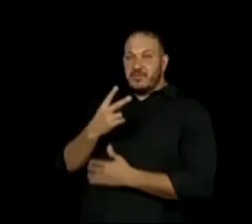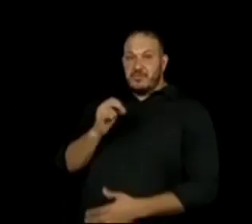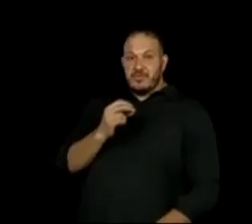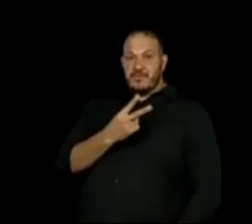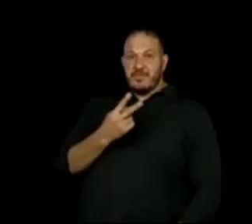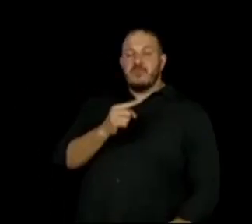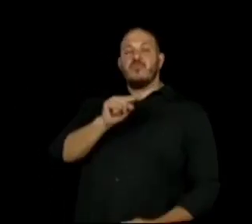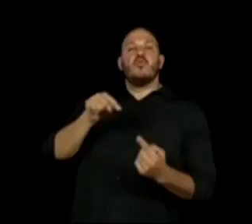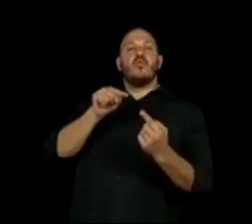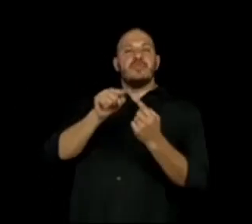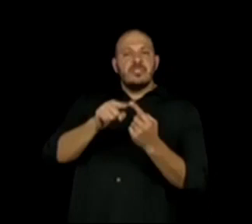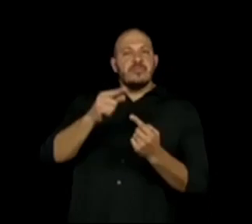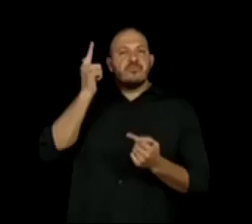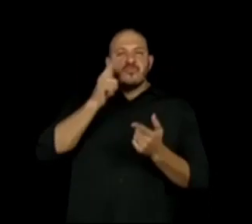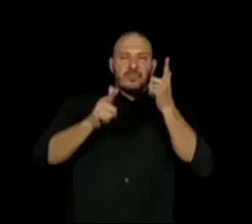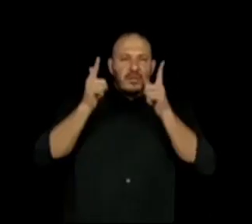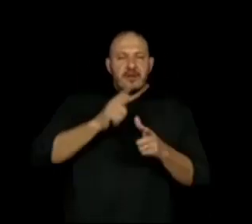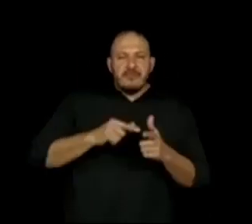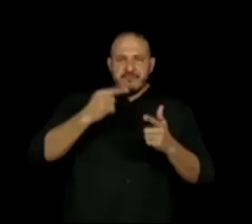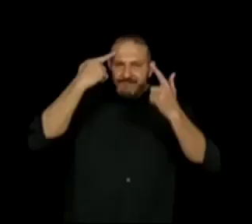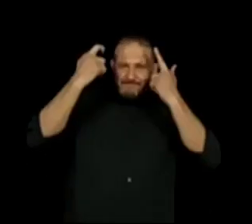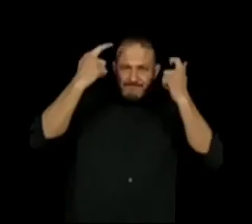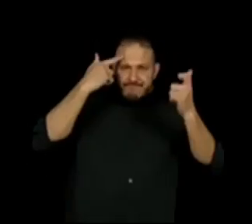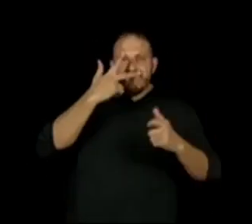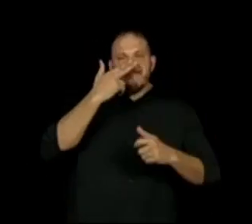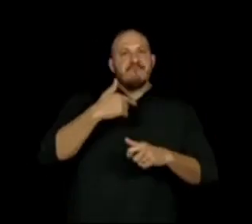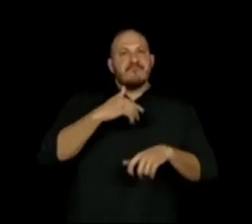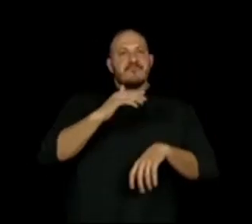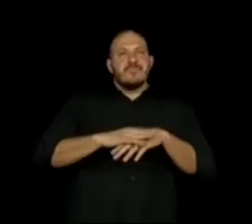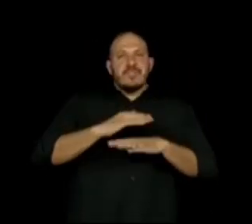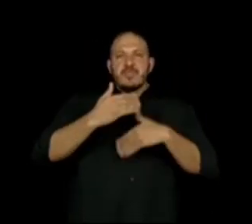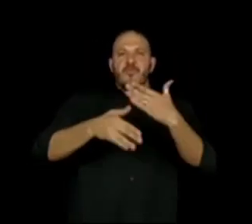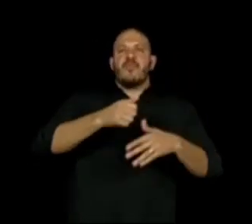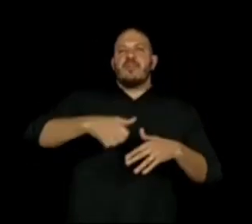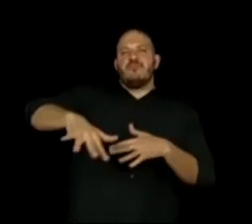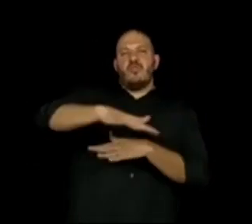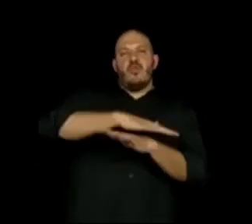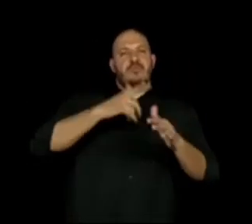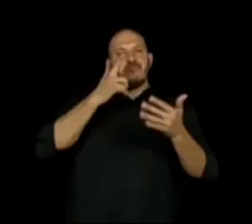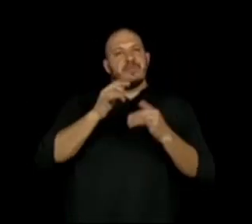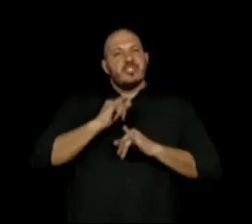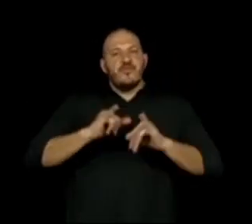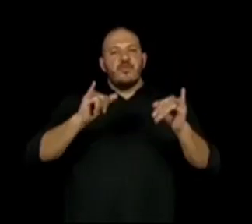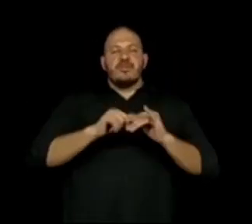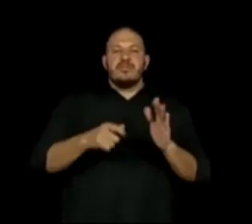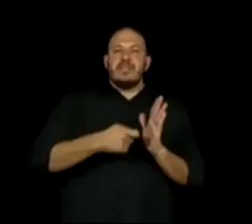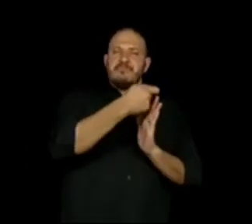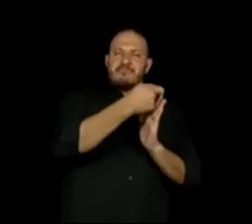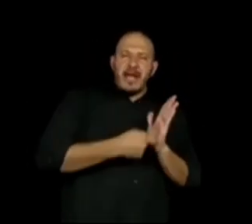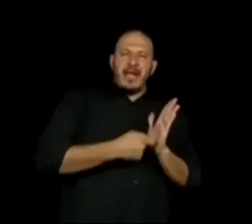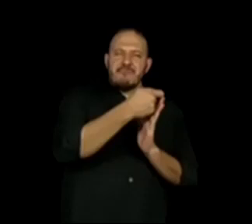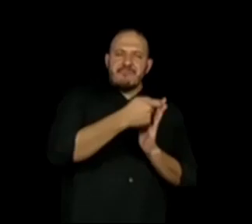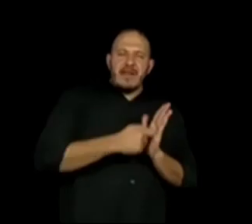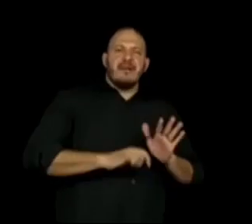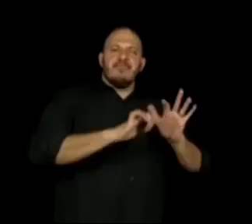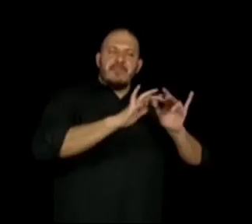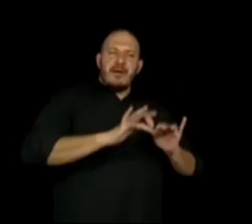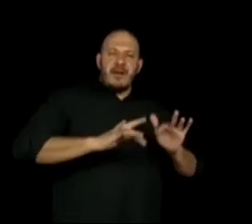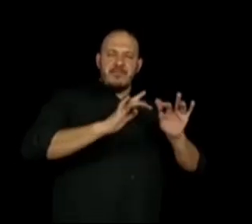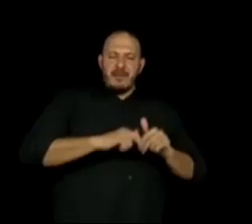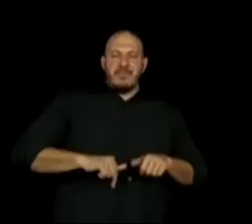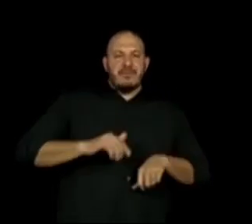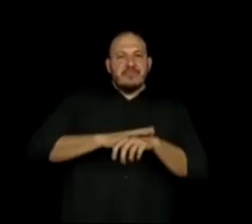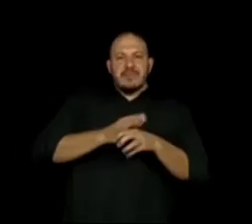objetivo desenvolver o comportamento leitor e divulgar a partir da escrita de textos e informações